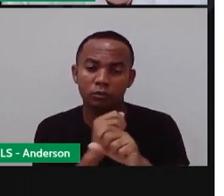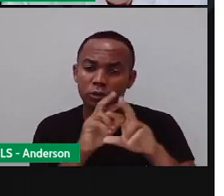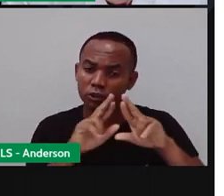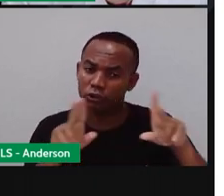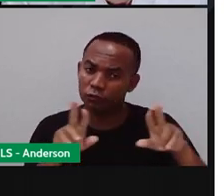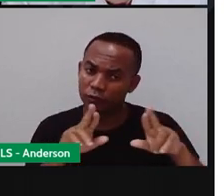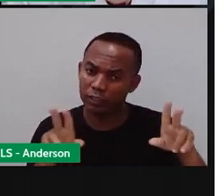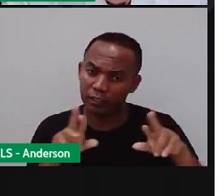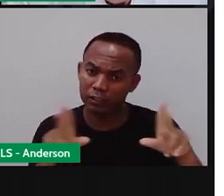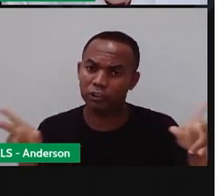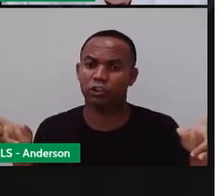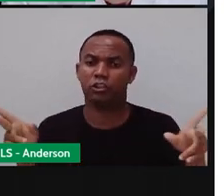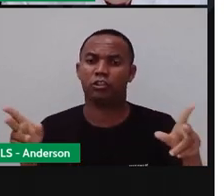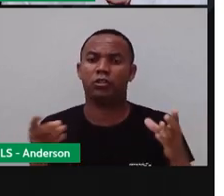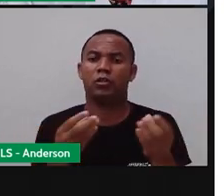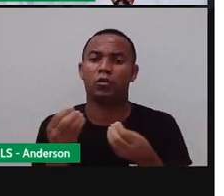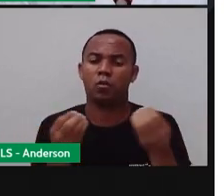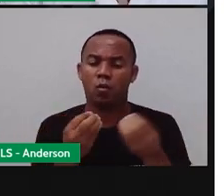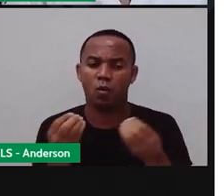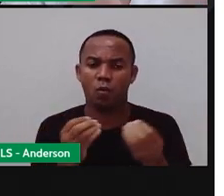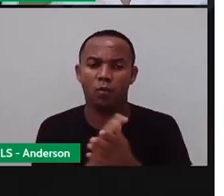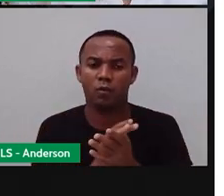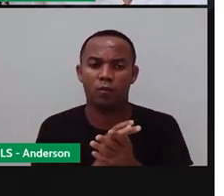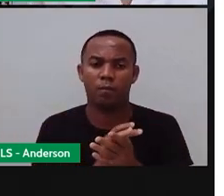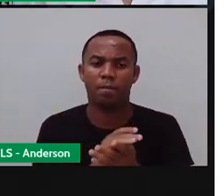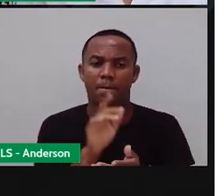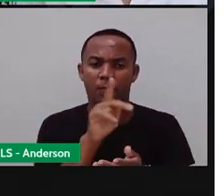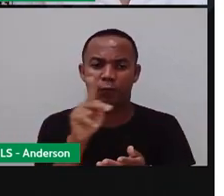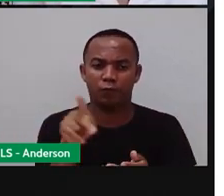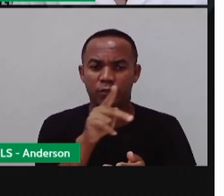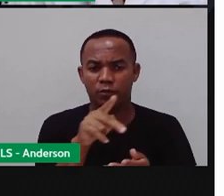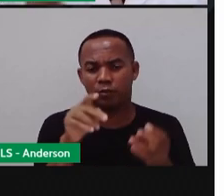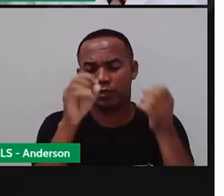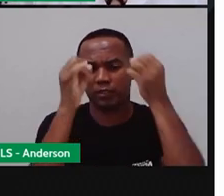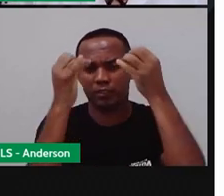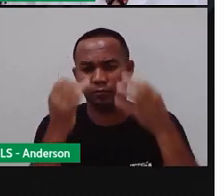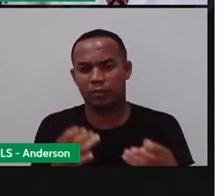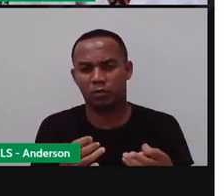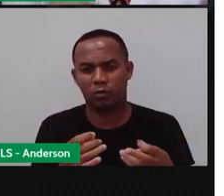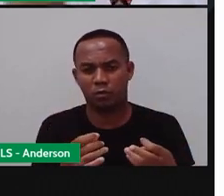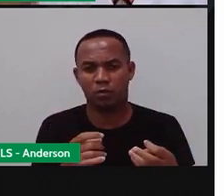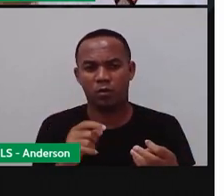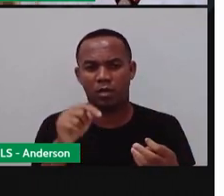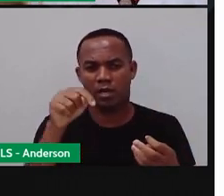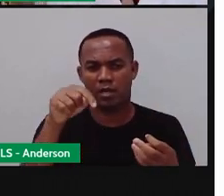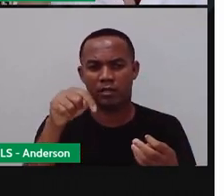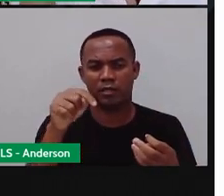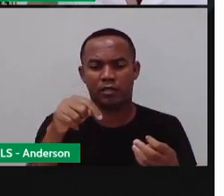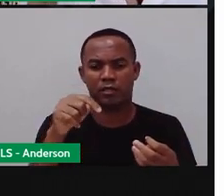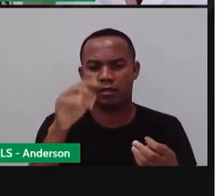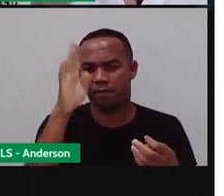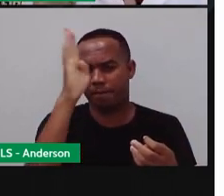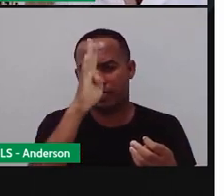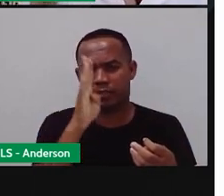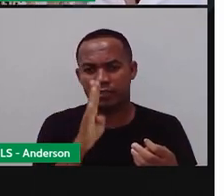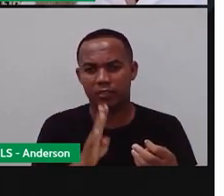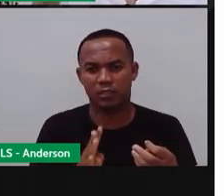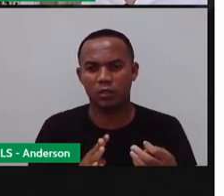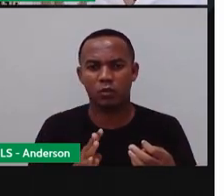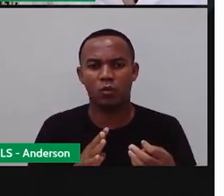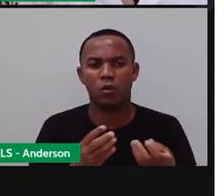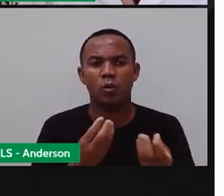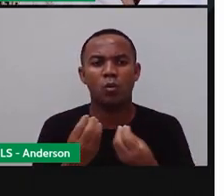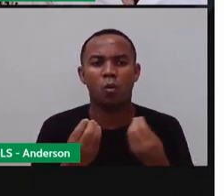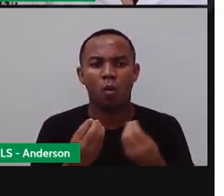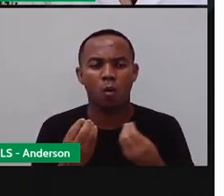características diferentes, não isso? Inclusive a PRO falou aqui, que no Brasil nós não tínhamos as quatro estações bem